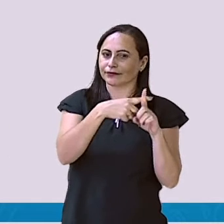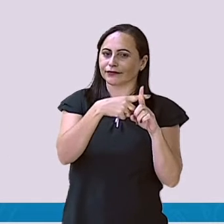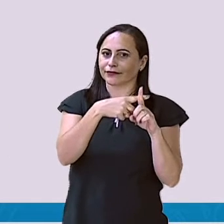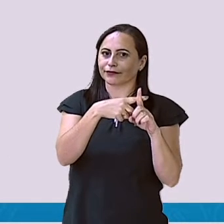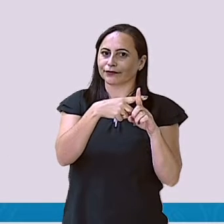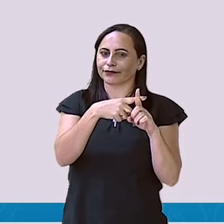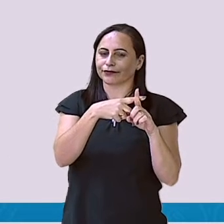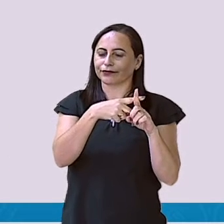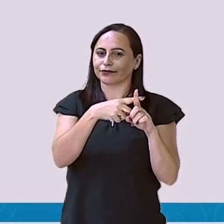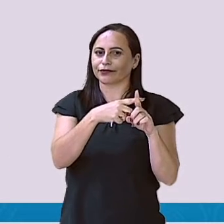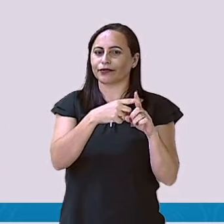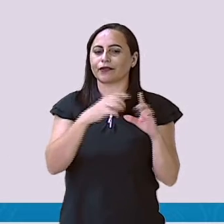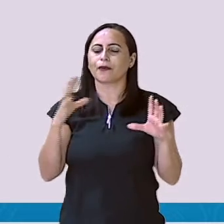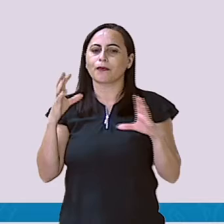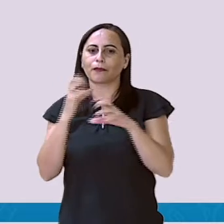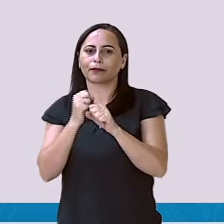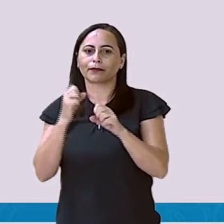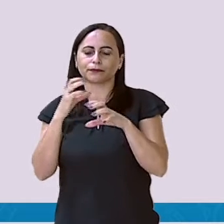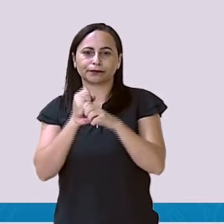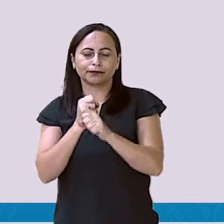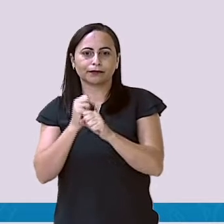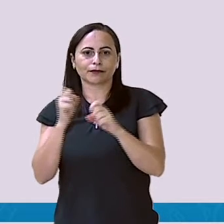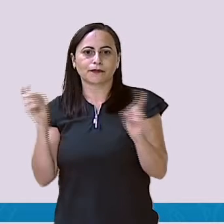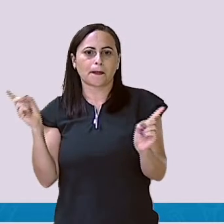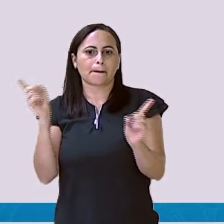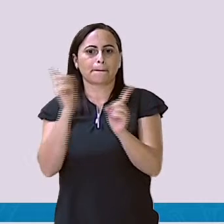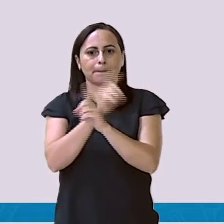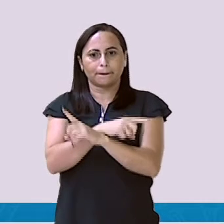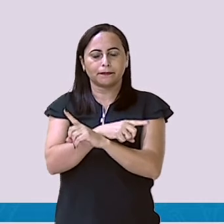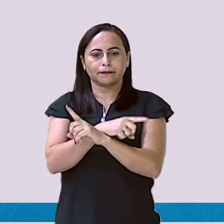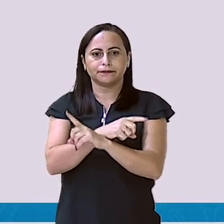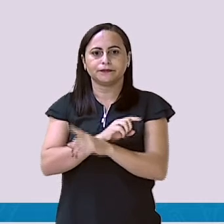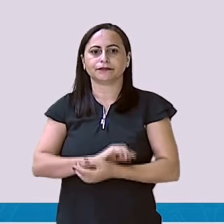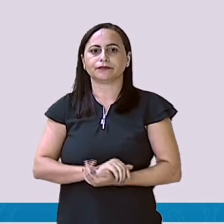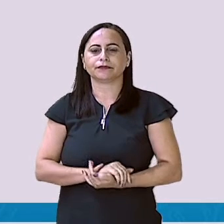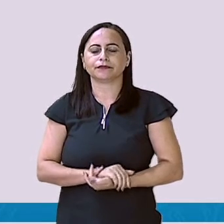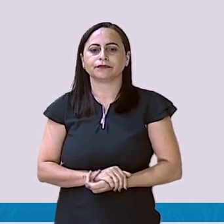chamadas contas ou operações inversas.